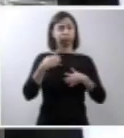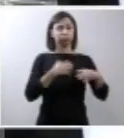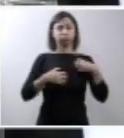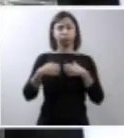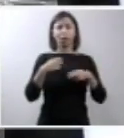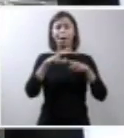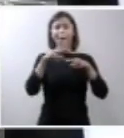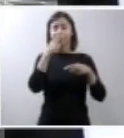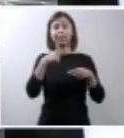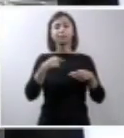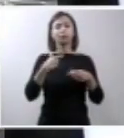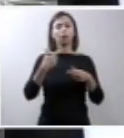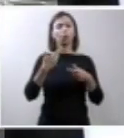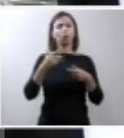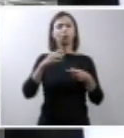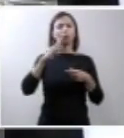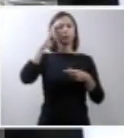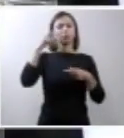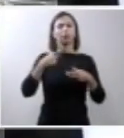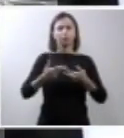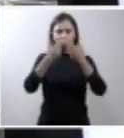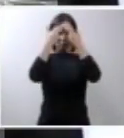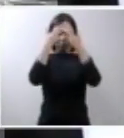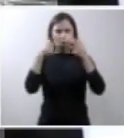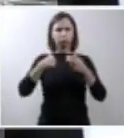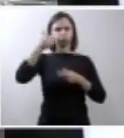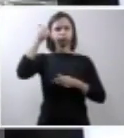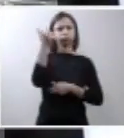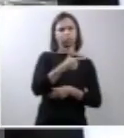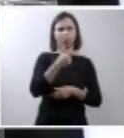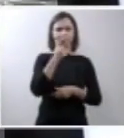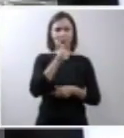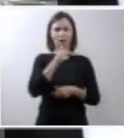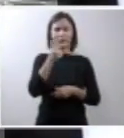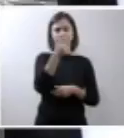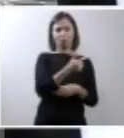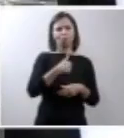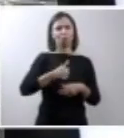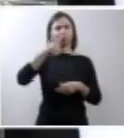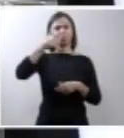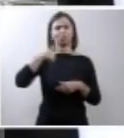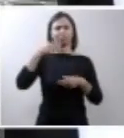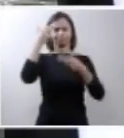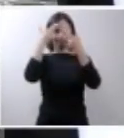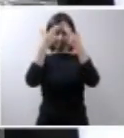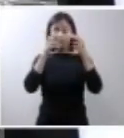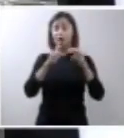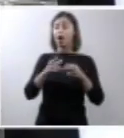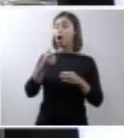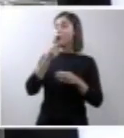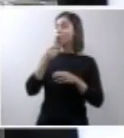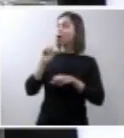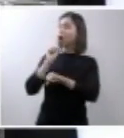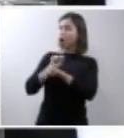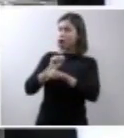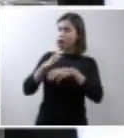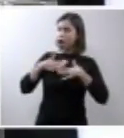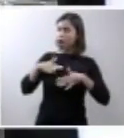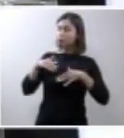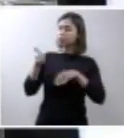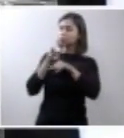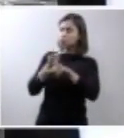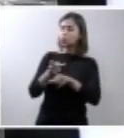do que ela. E liguei para ele, ele falou para mim, tenha calma, procure a rede do SUS, certo? Se for uma